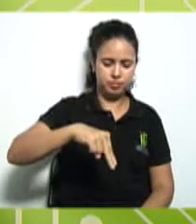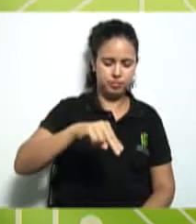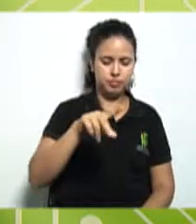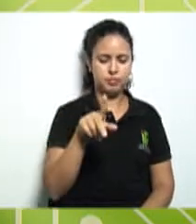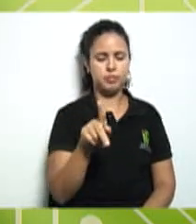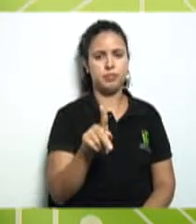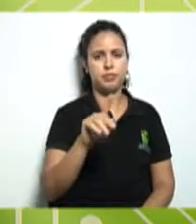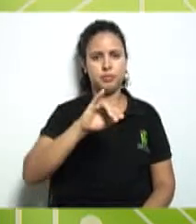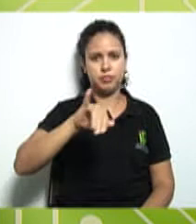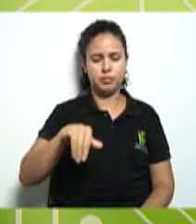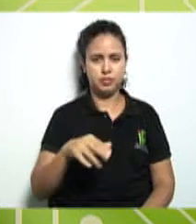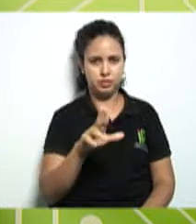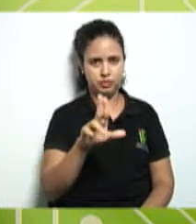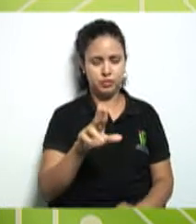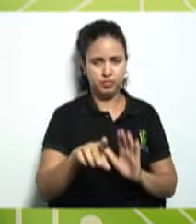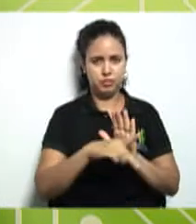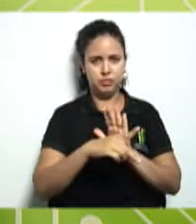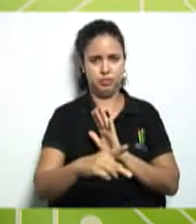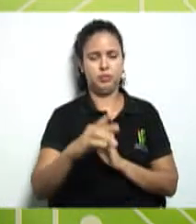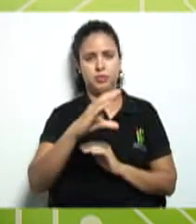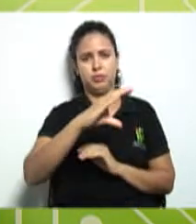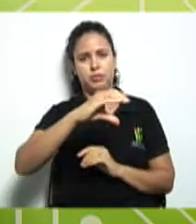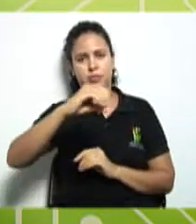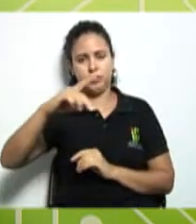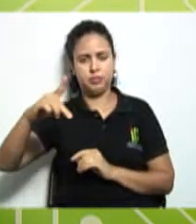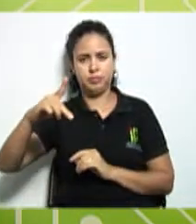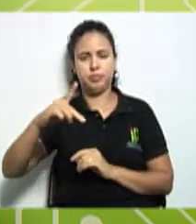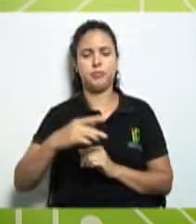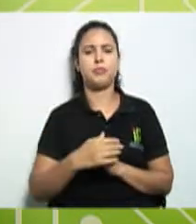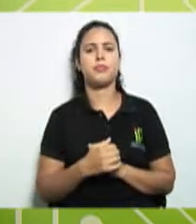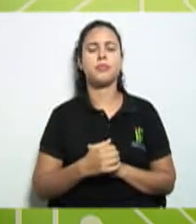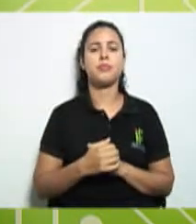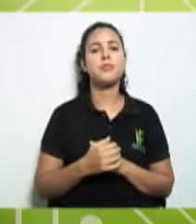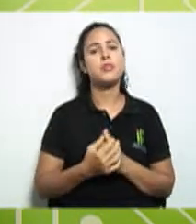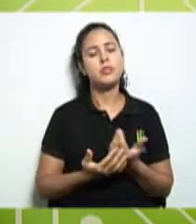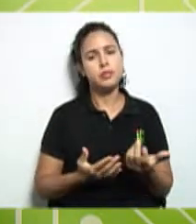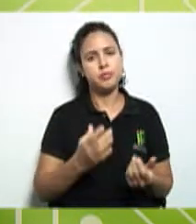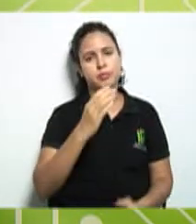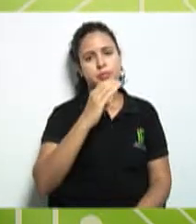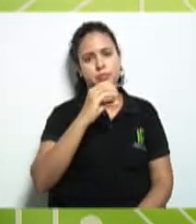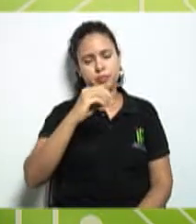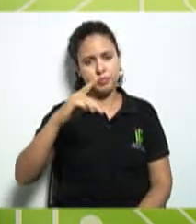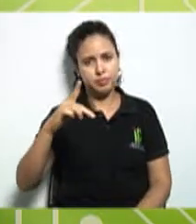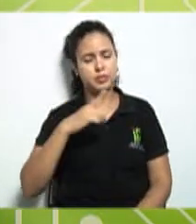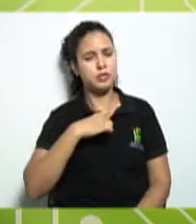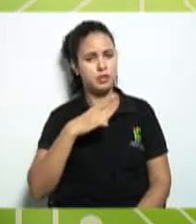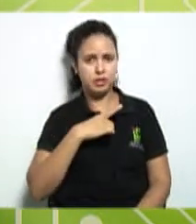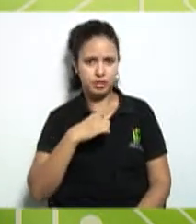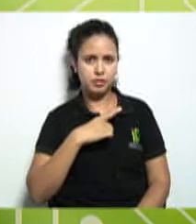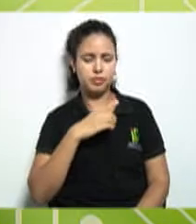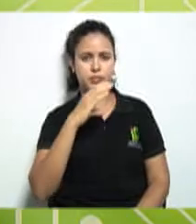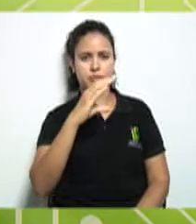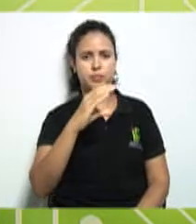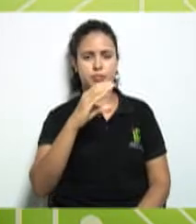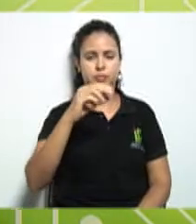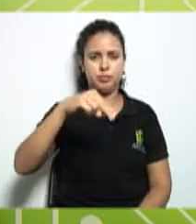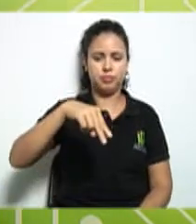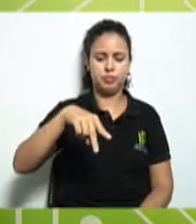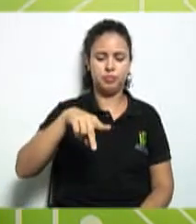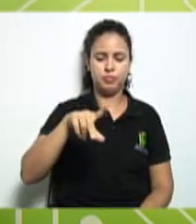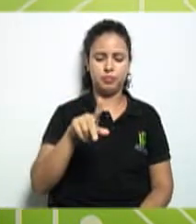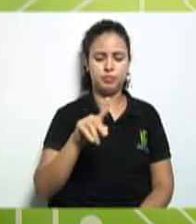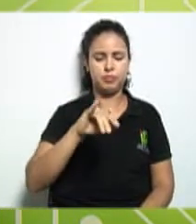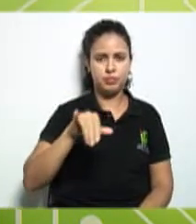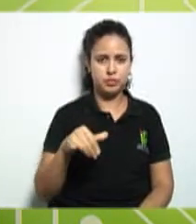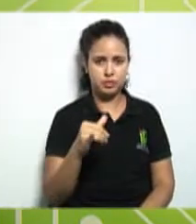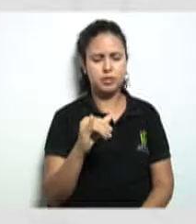essa cooperativa ela tem o que o CNPJ então vamos lá o que é necessário para